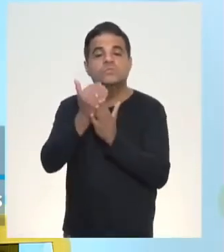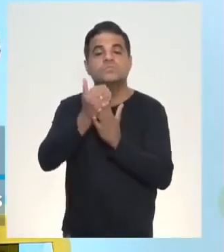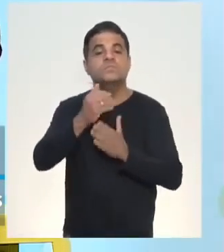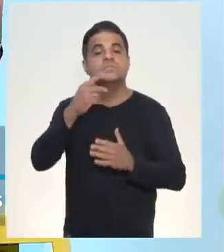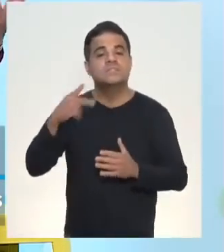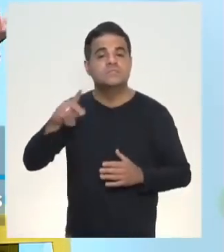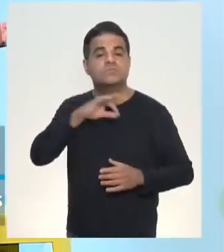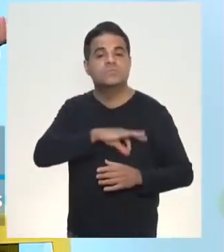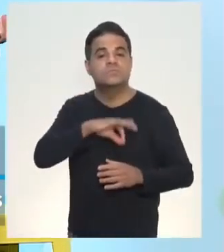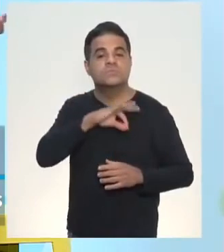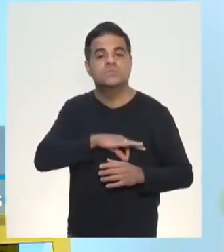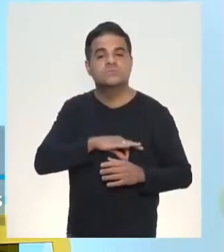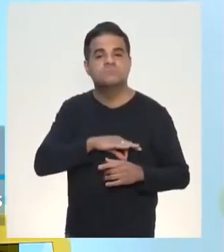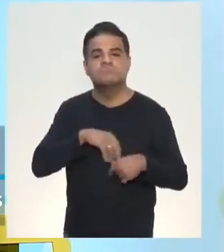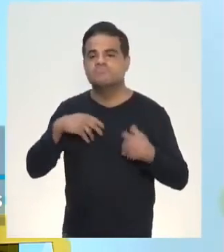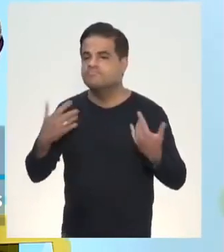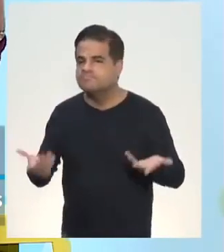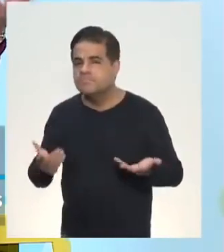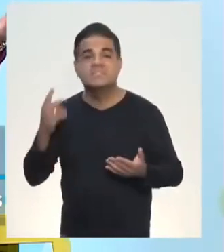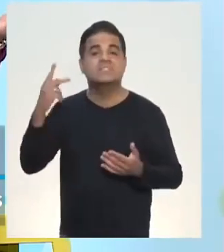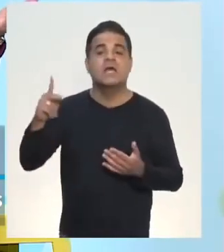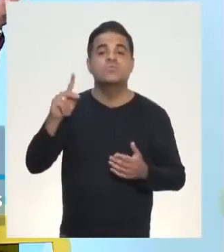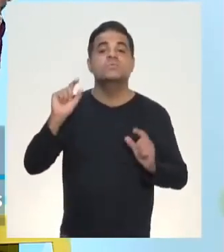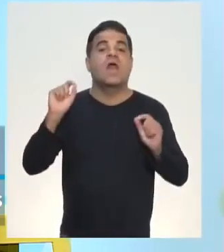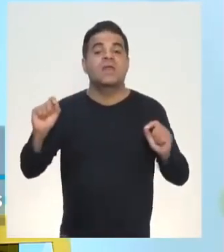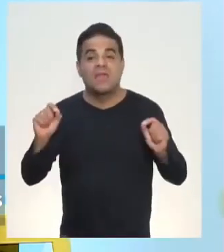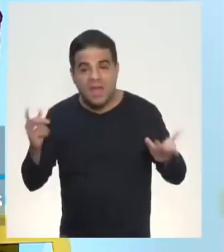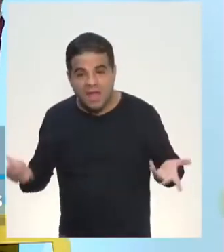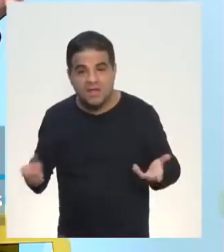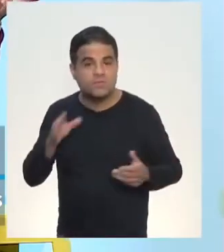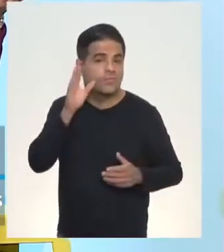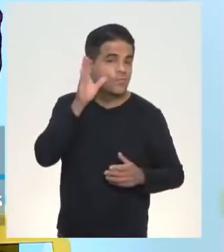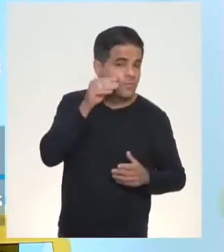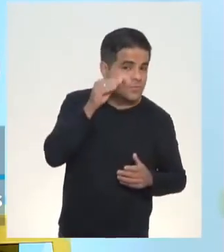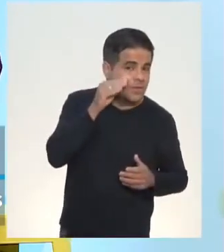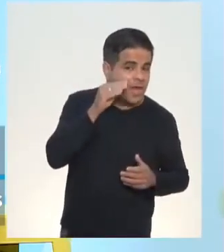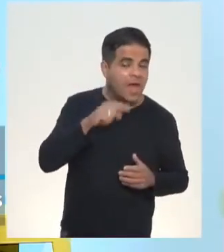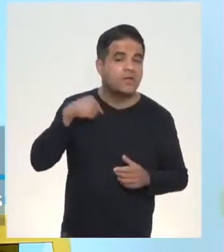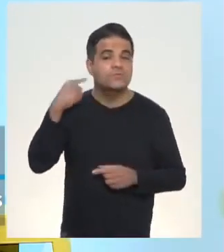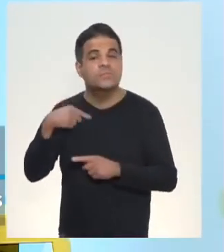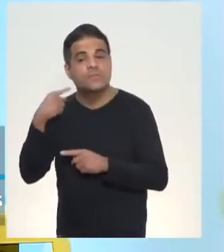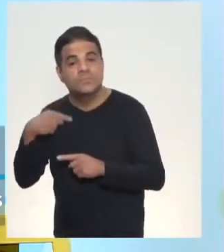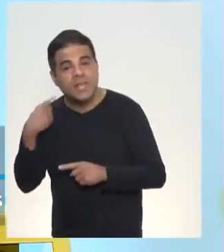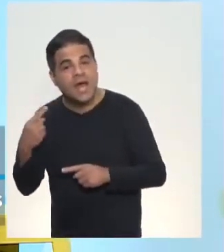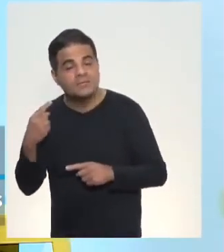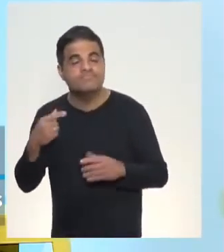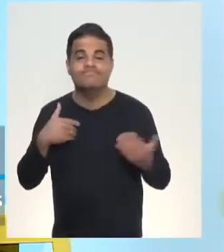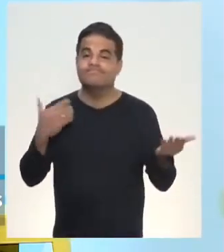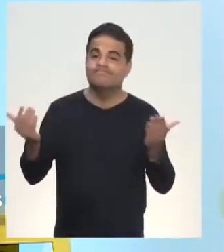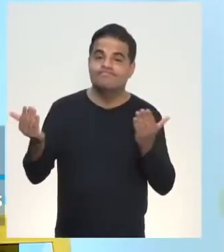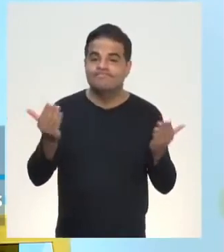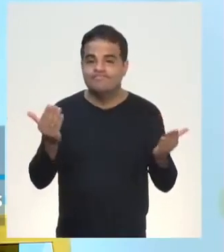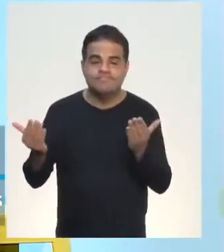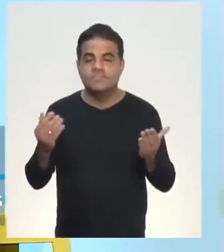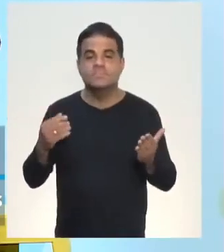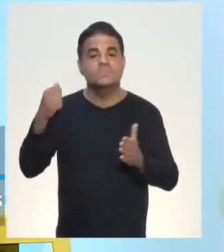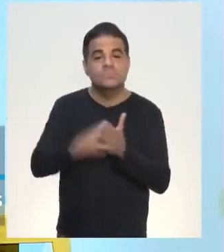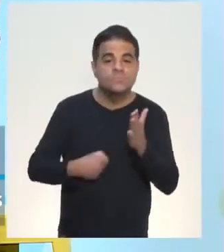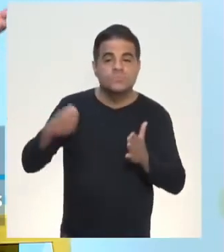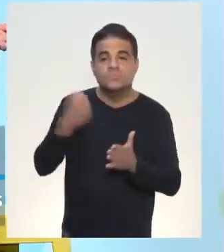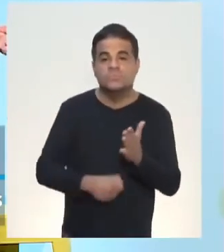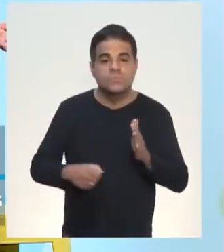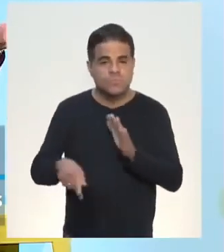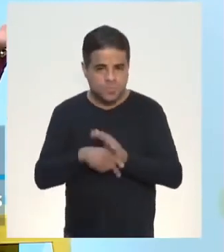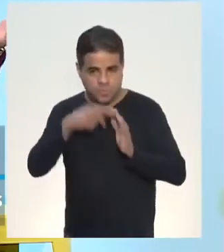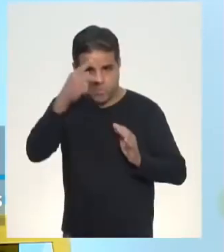seus salários. Seus quem? Os funcionários? Os deputados? Então, eles estão protestando contra o